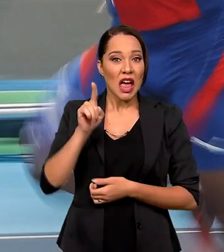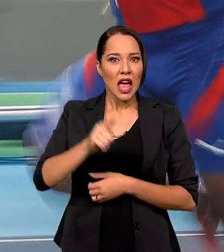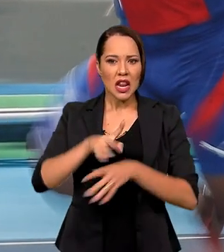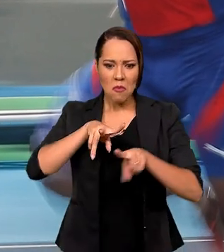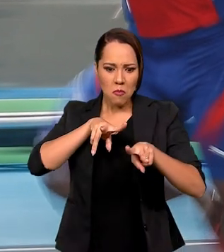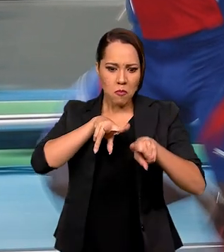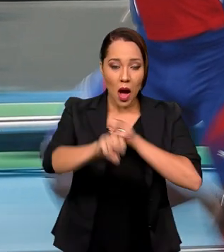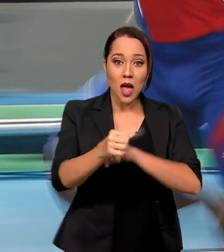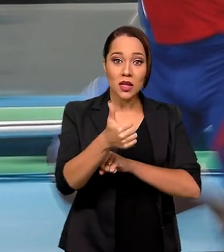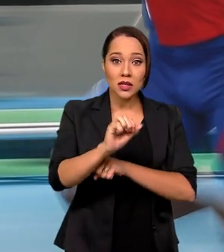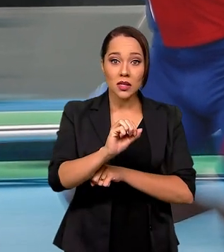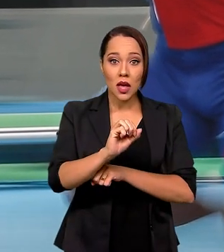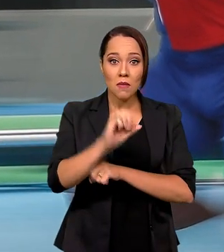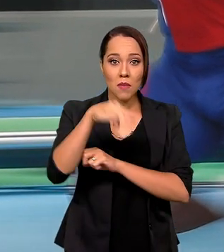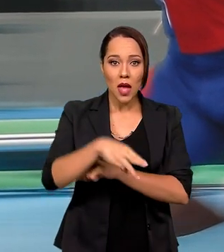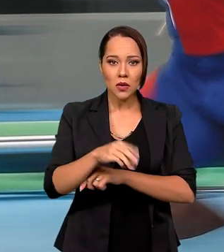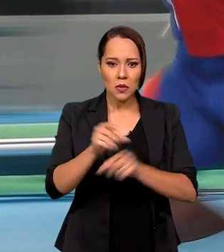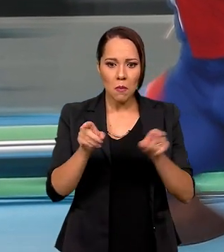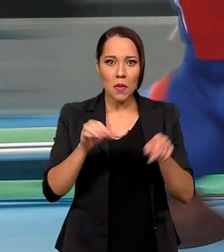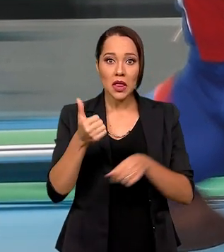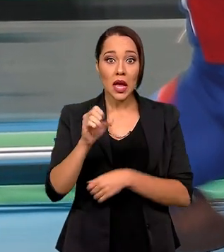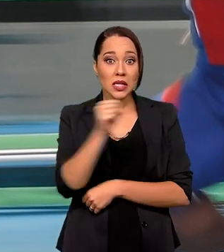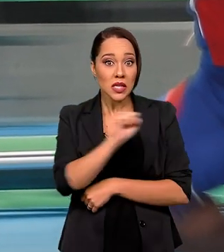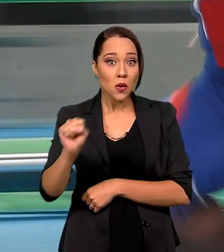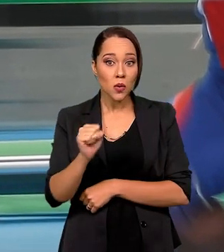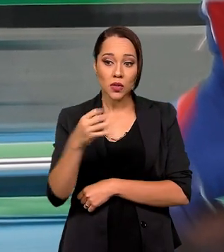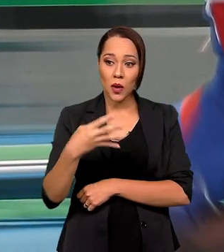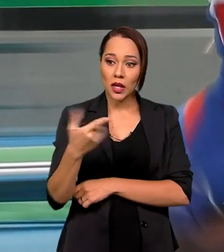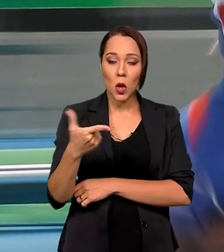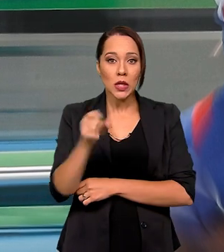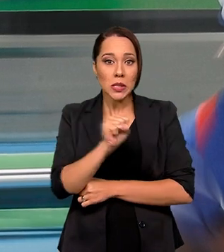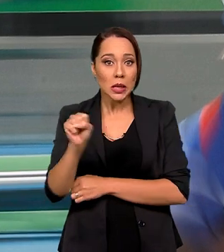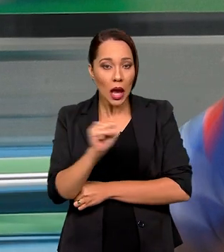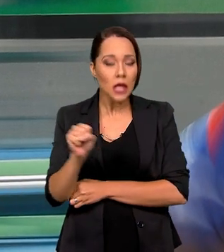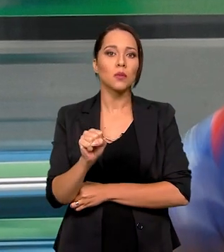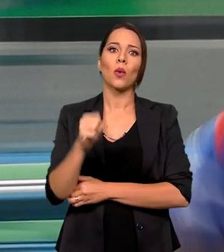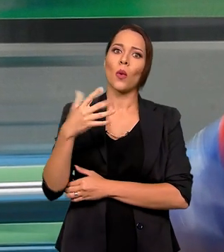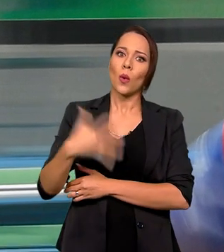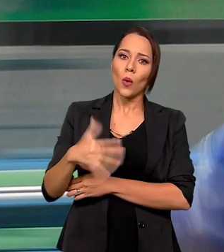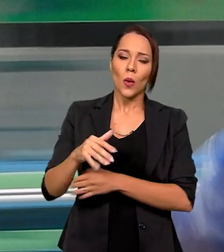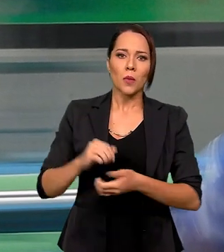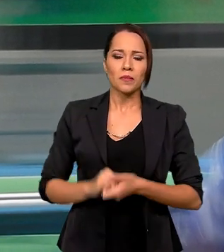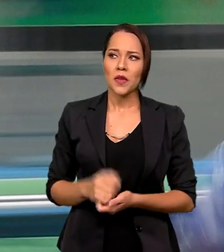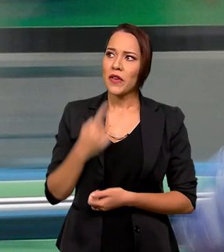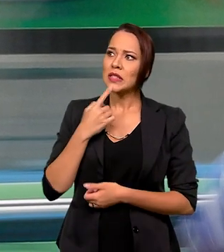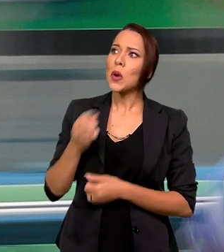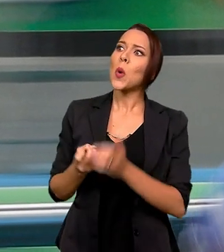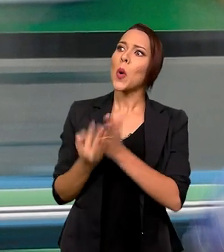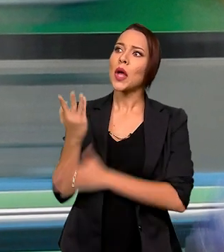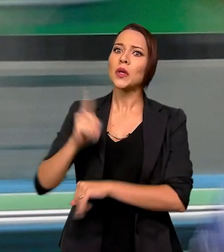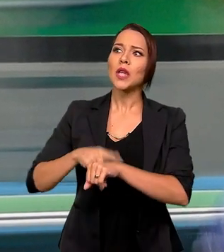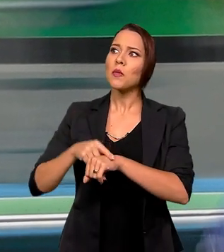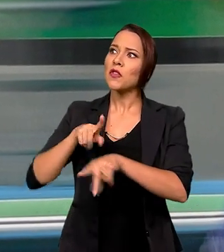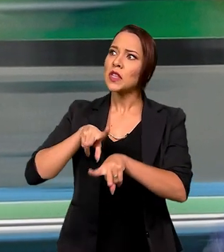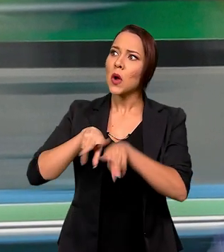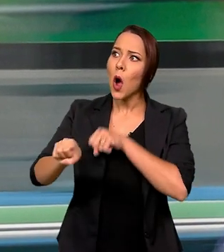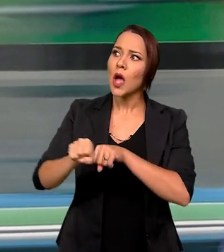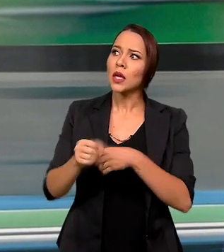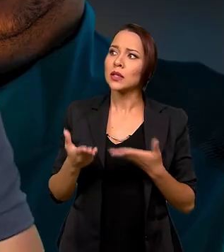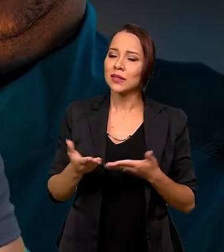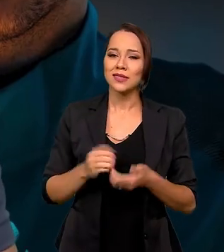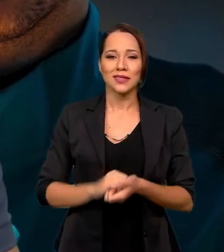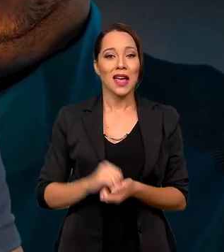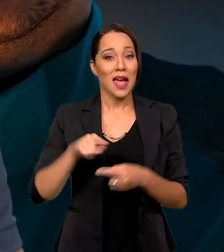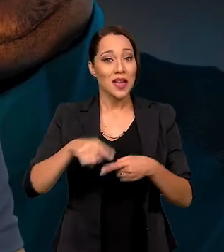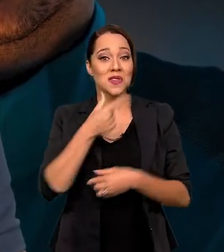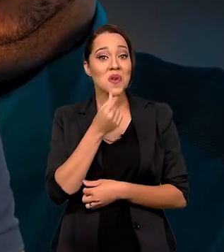O cara corre 100 metros em 10 segundos e 42 centésimos. Ô, estagiário, fala pra gente quanto tempo que você faz em 100 metros.